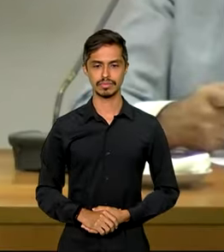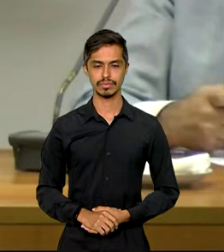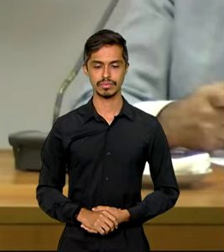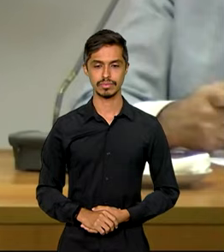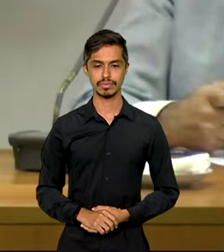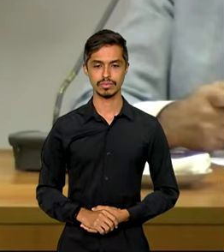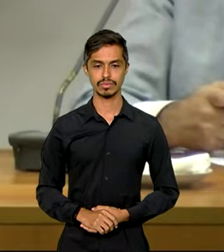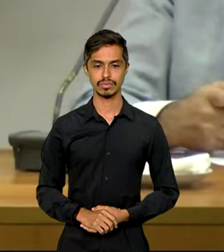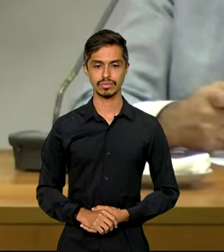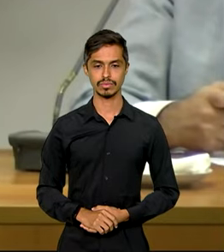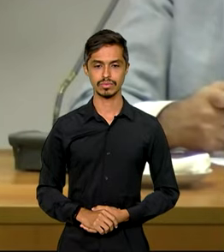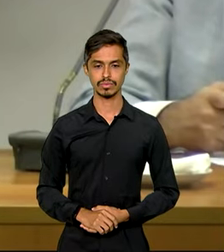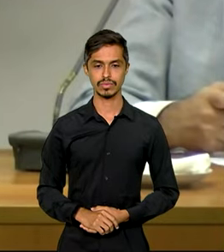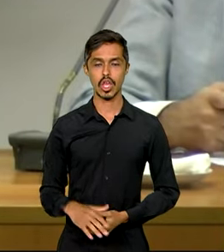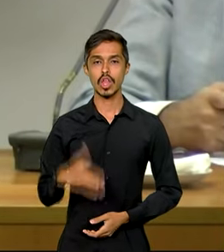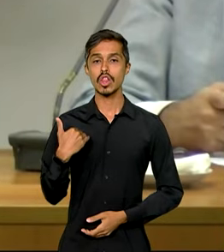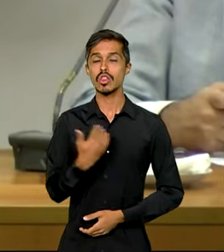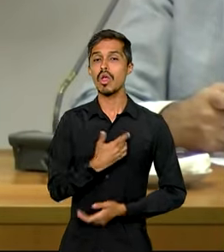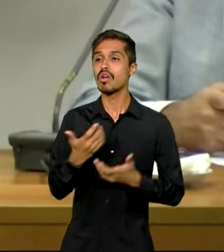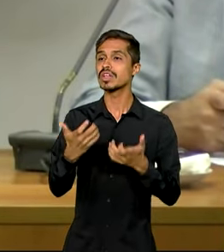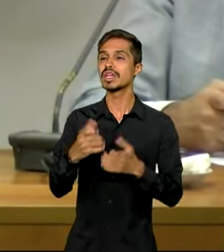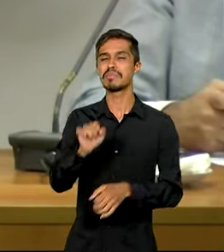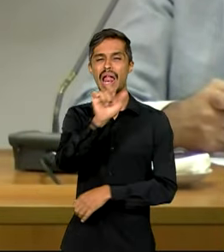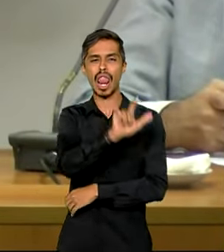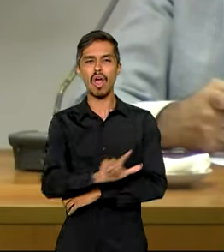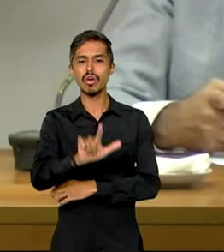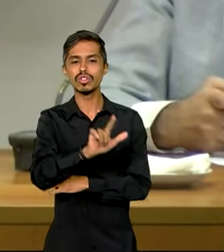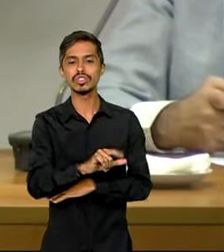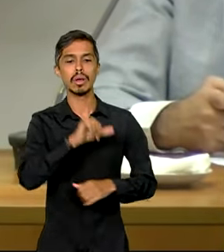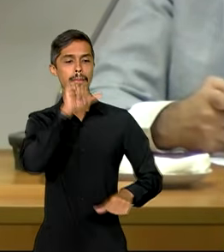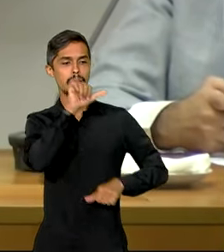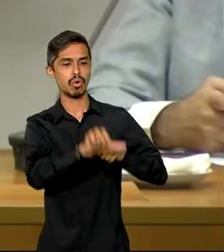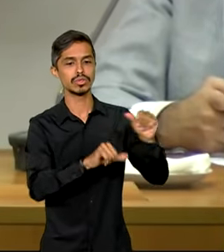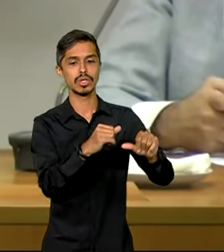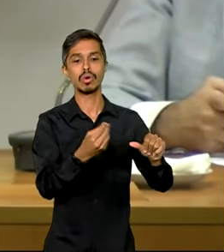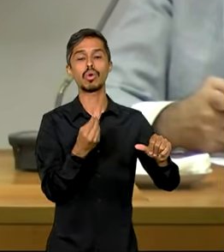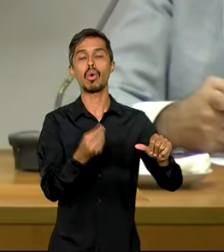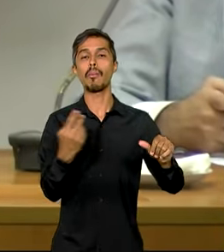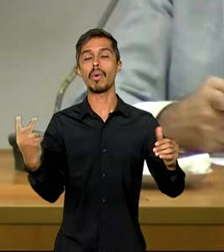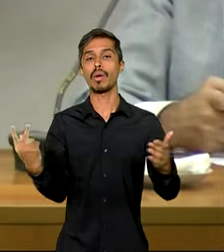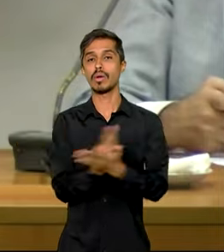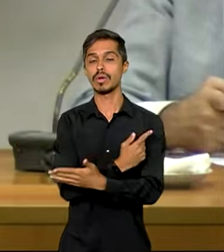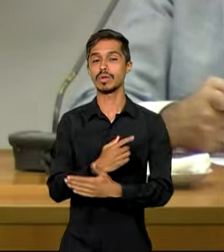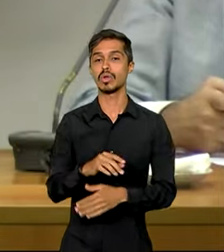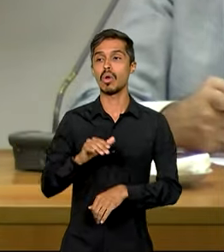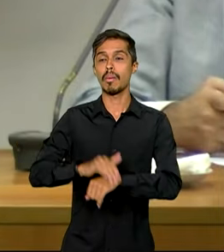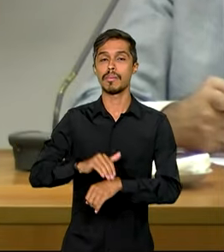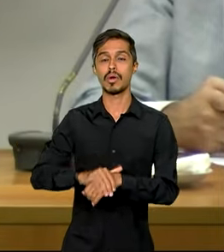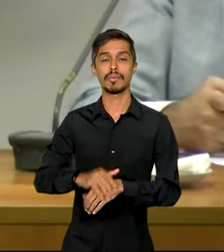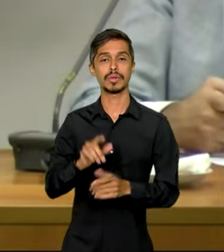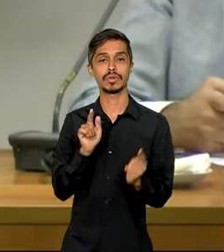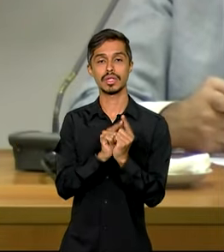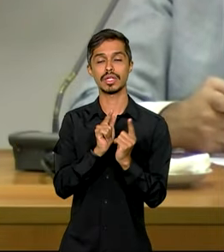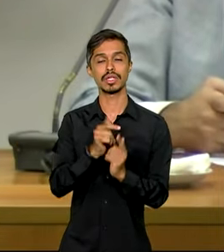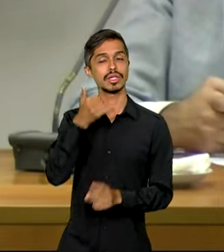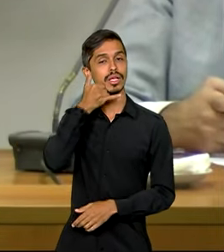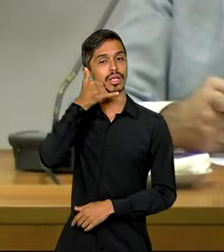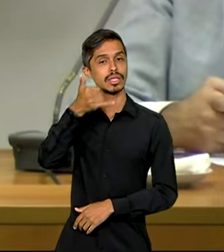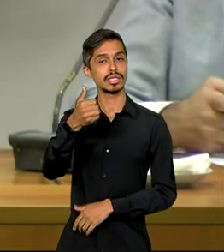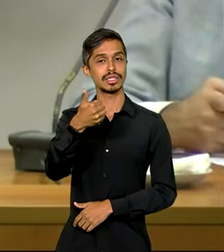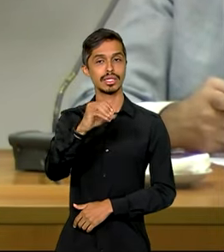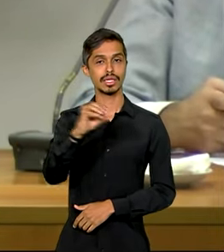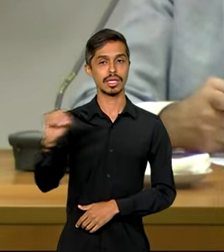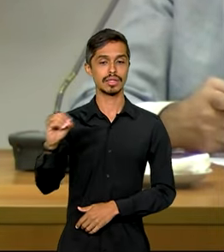Nós queremos mudar, inclusive, a lógica com que funciona o próprio atendimento Disque 100. Ligou?